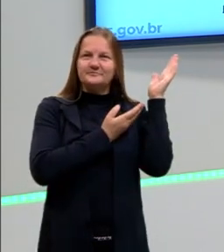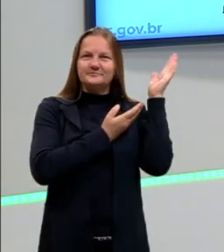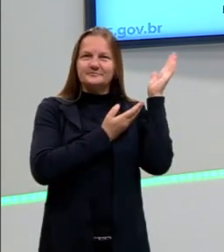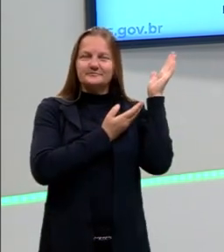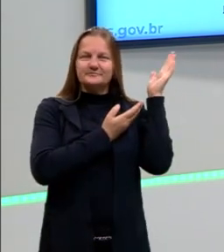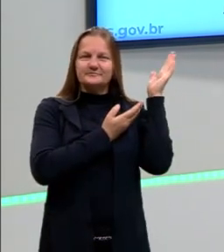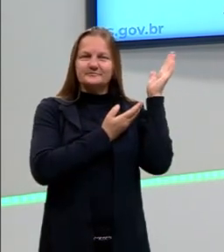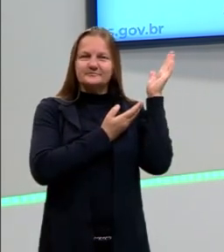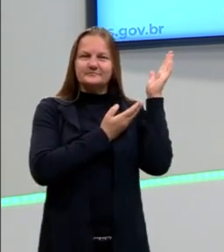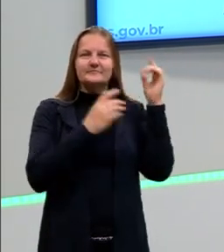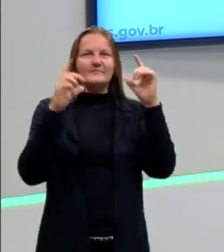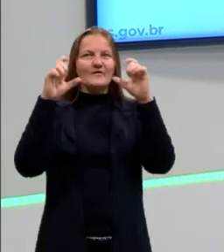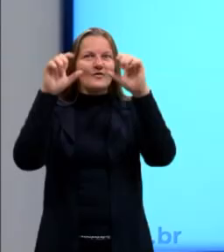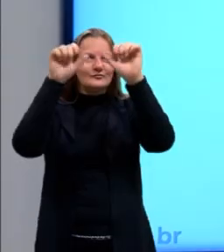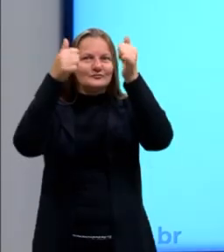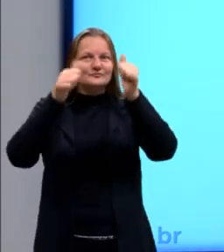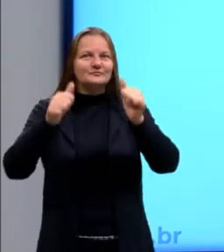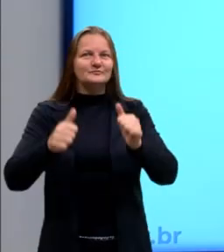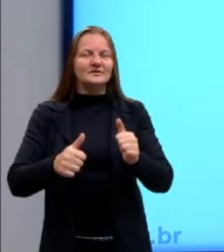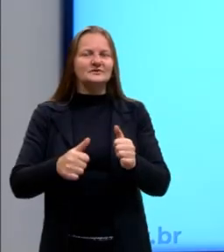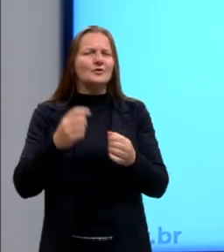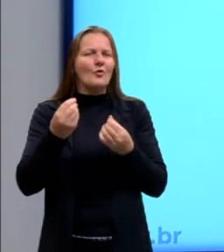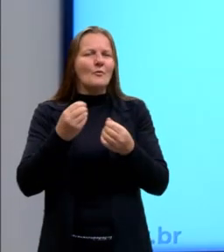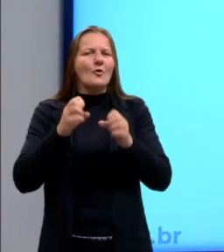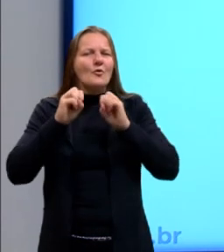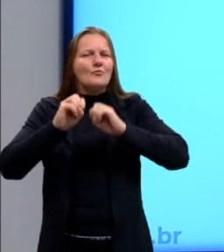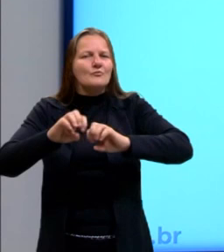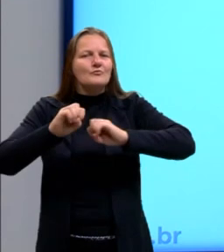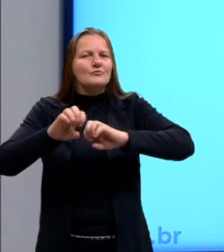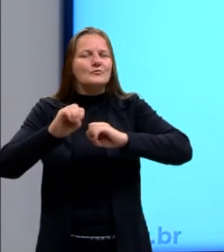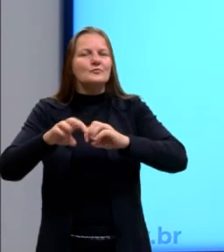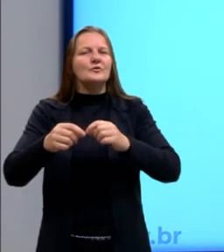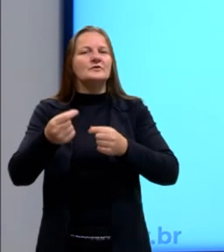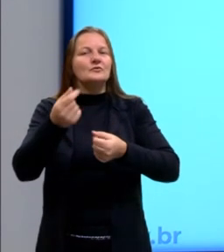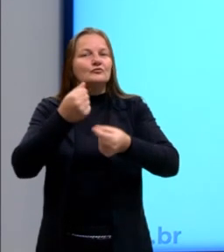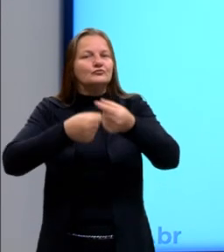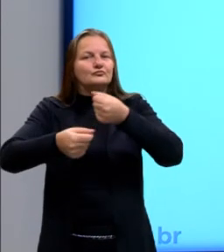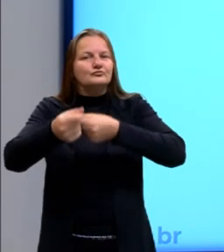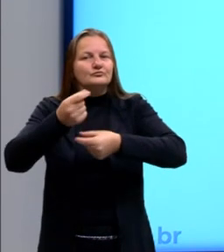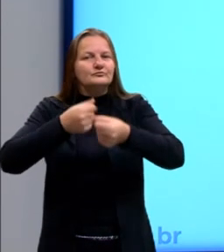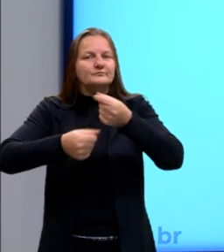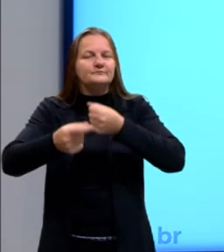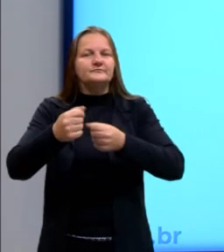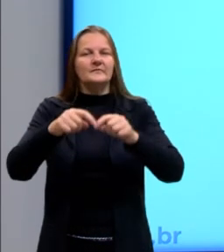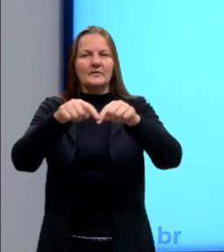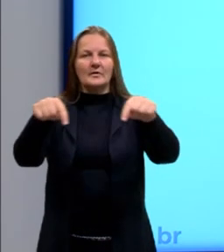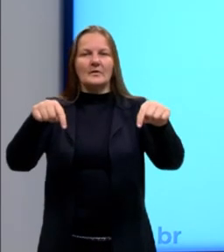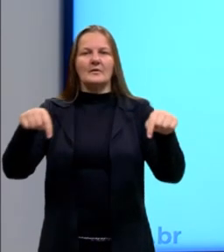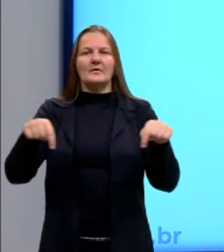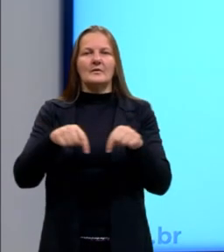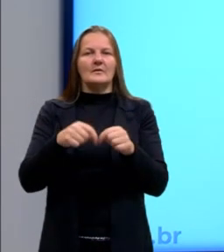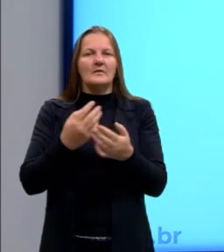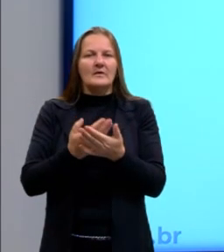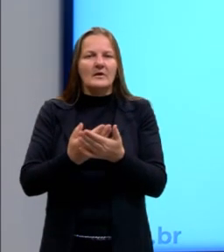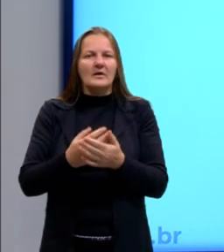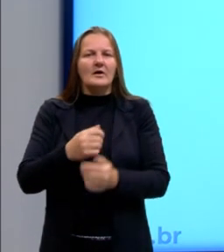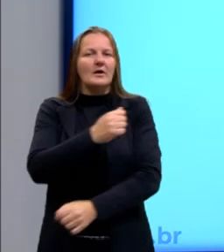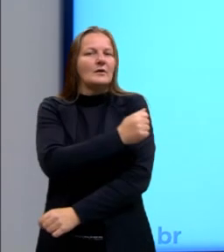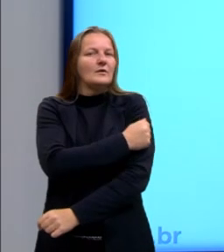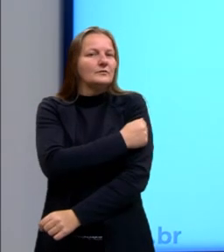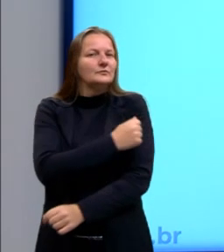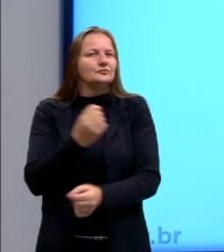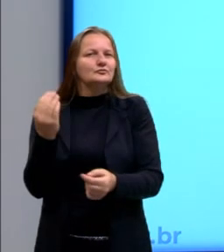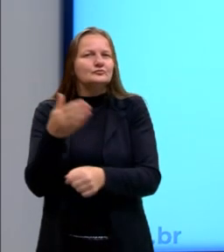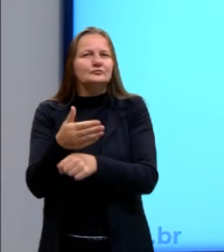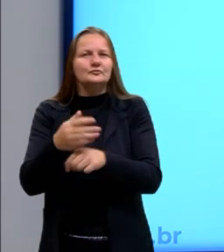imagem tratando então da educação financeira, né? Nós temos ali então a sala de aula, temos ali alguns alunos,